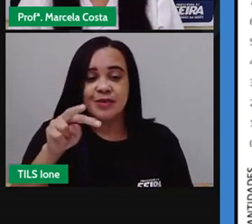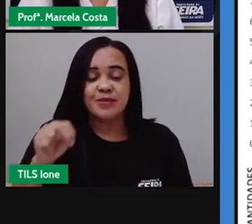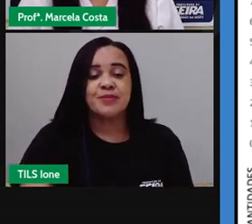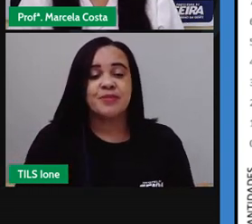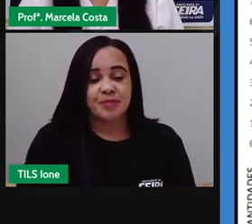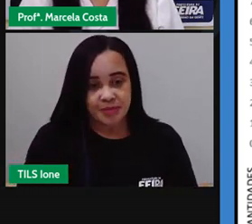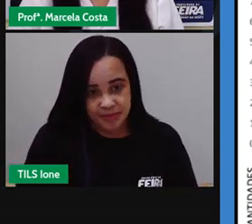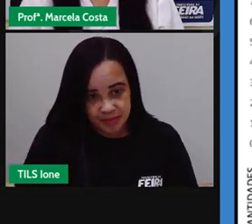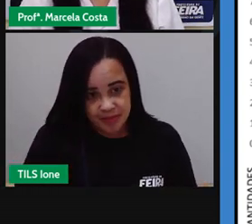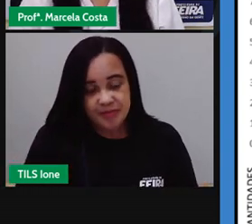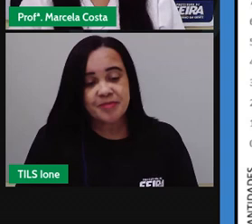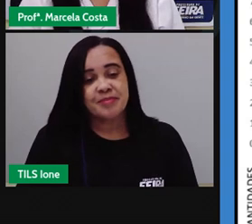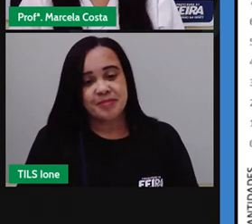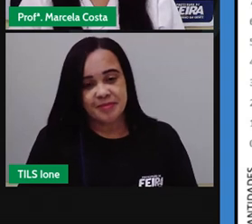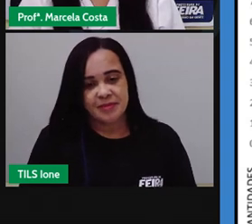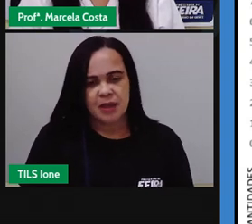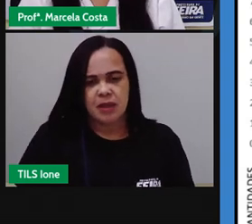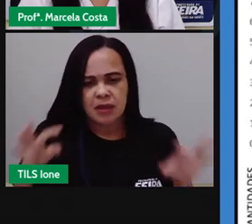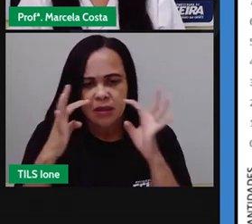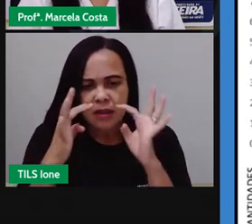observando a barra